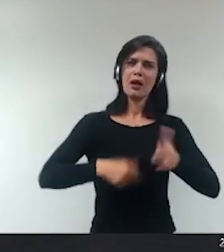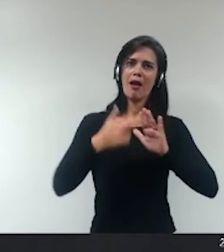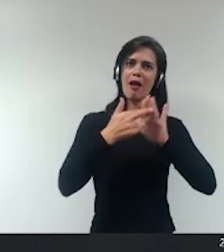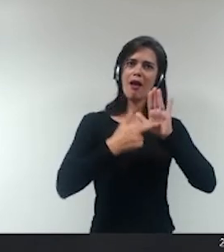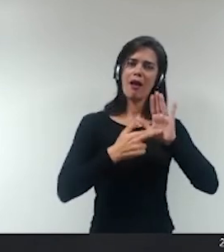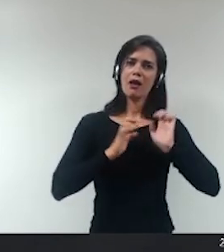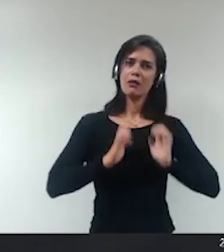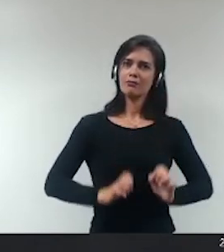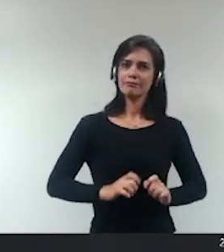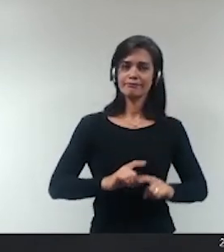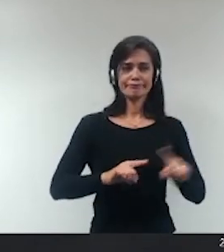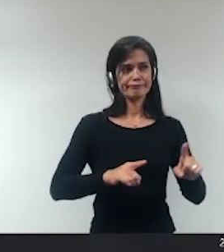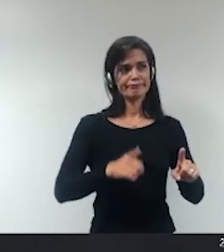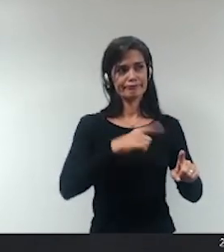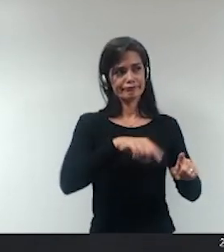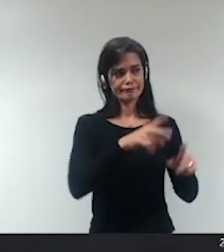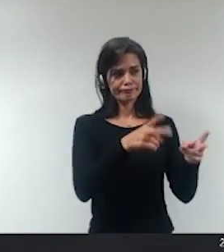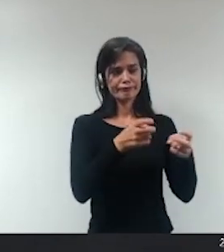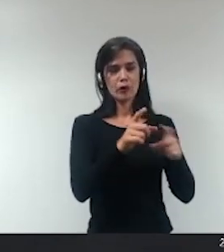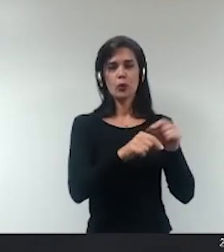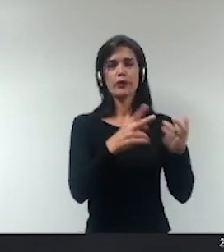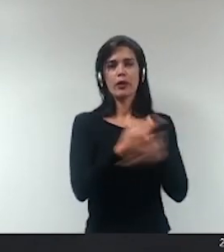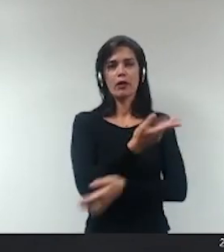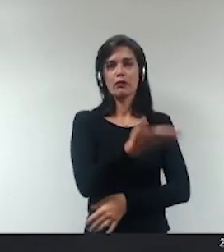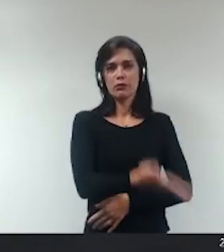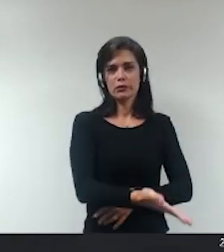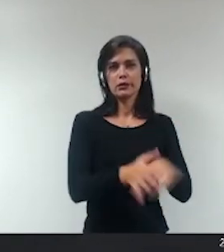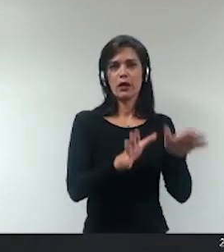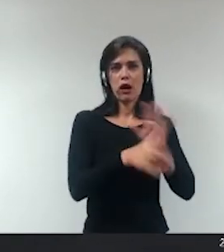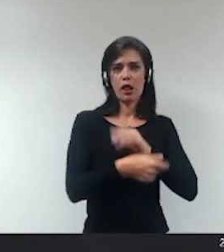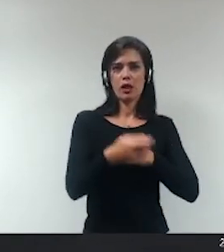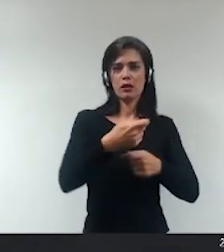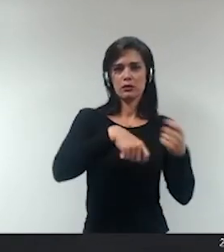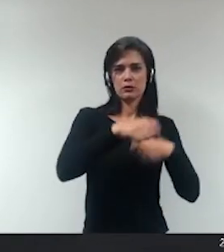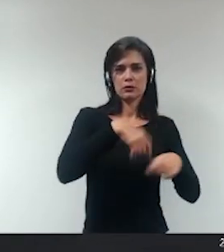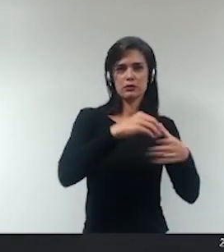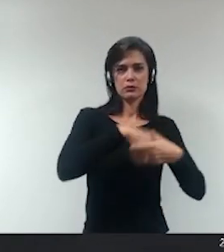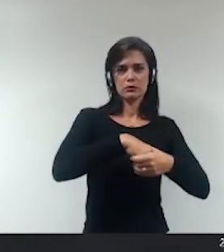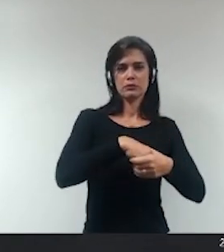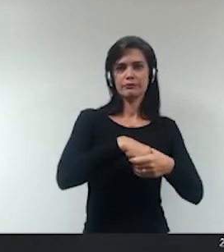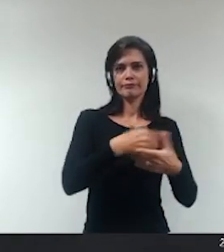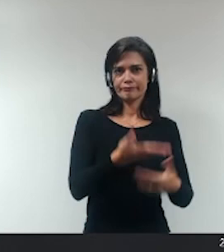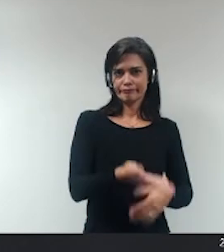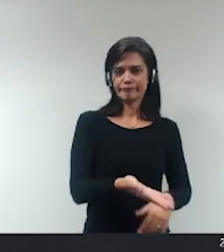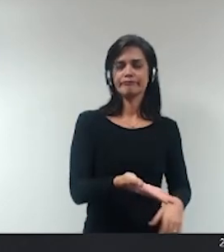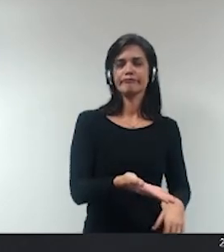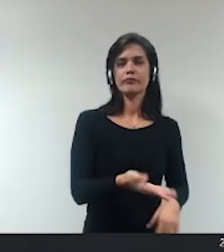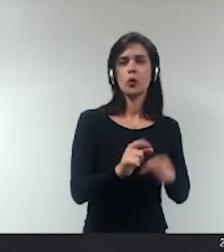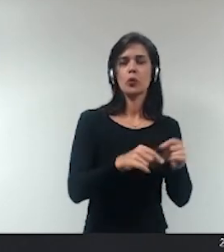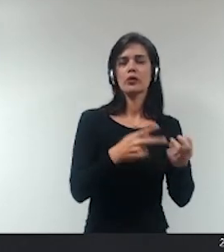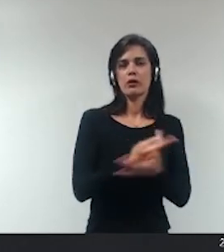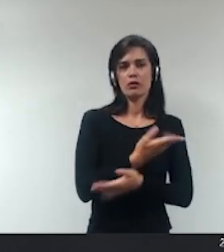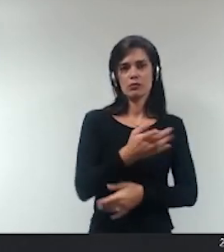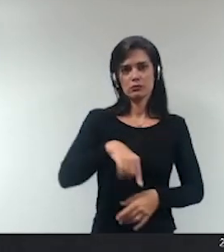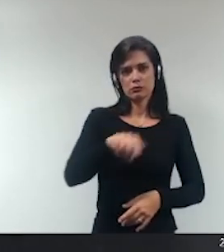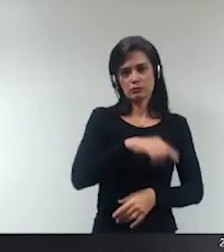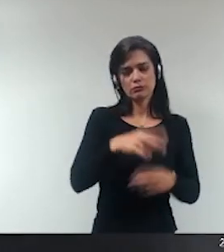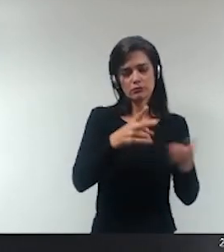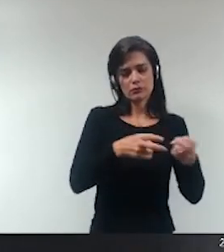vimos o que vimos das relações promíscuas e entre essas empresas e